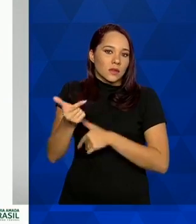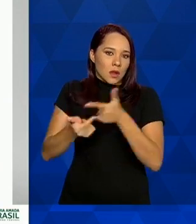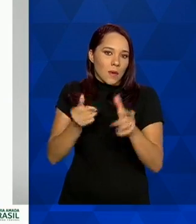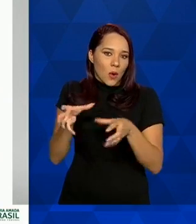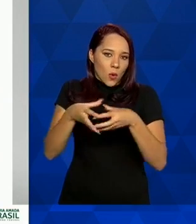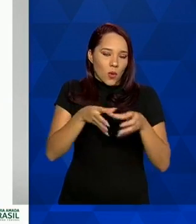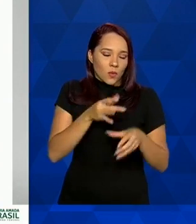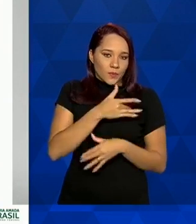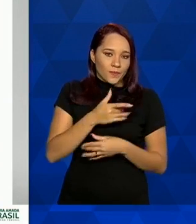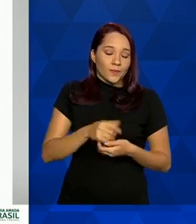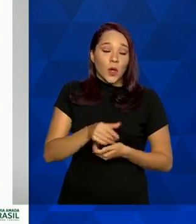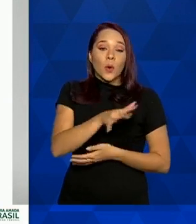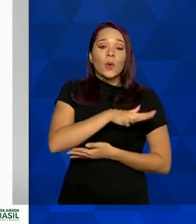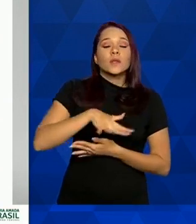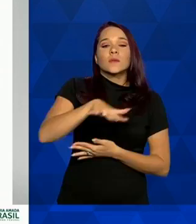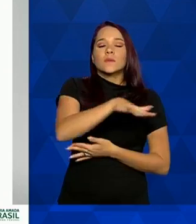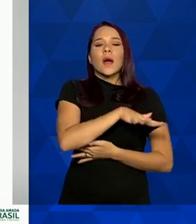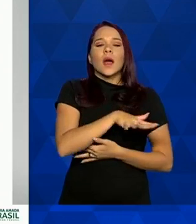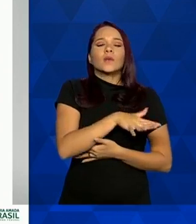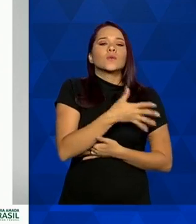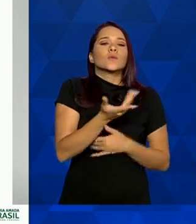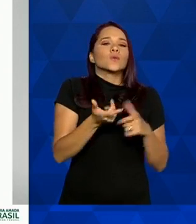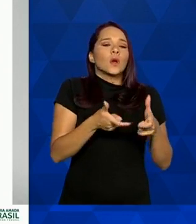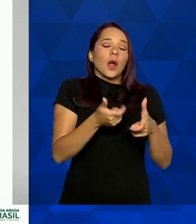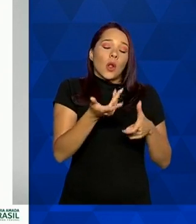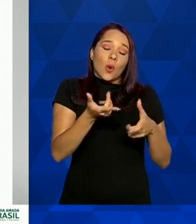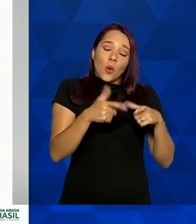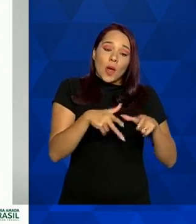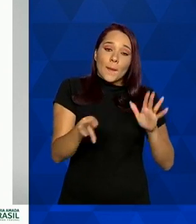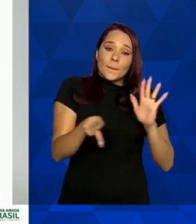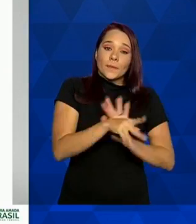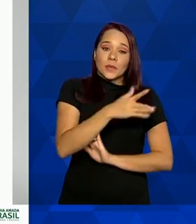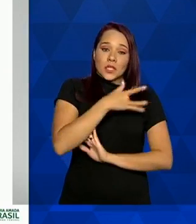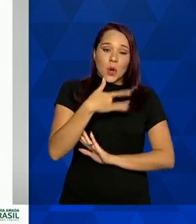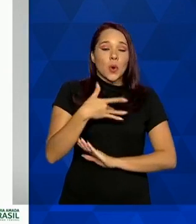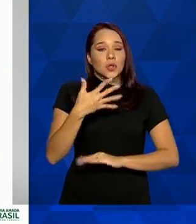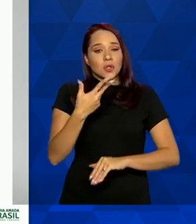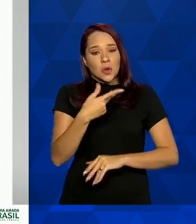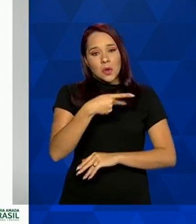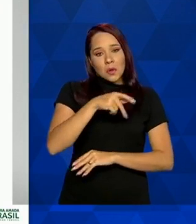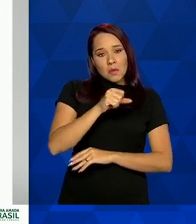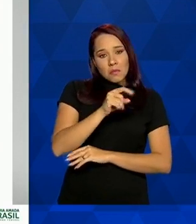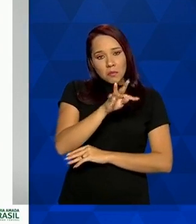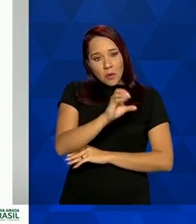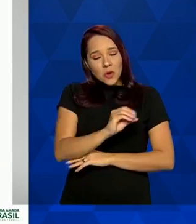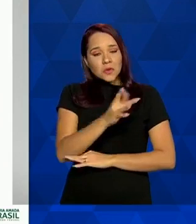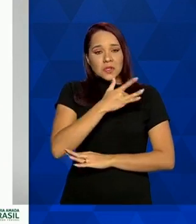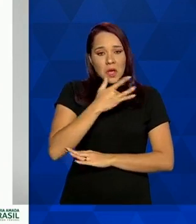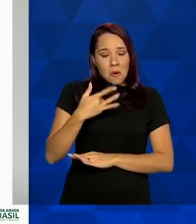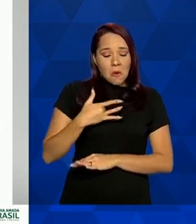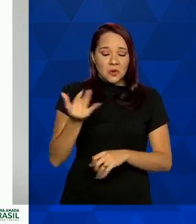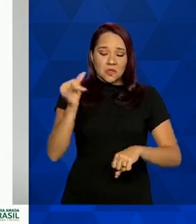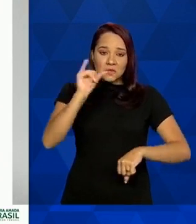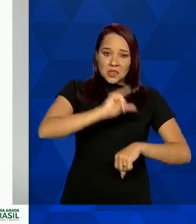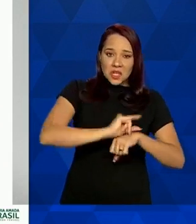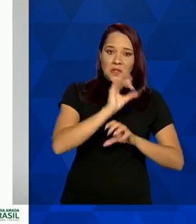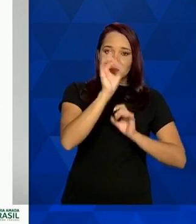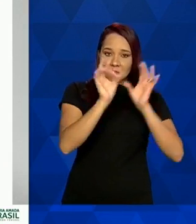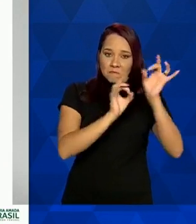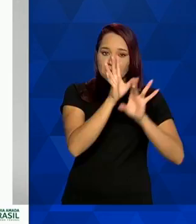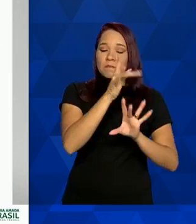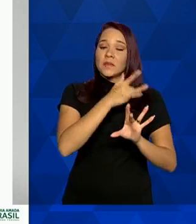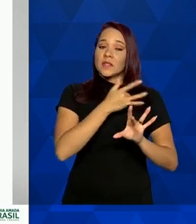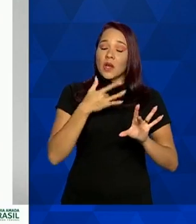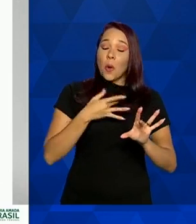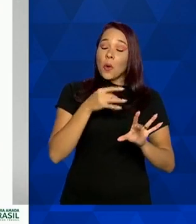O espaço físico se trata de um estabelecimento de saúde, seja um posto de saúde, uma policlínica, um centro especializado, que